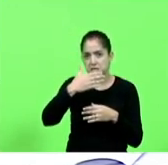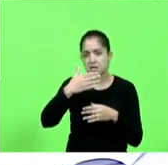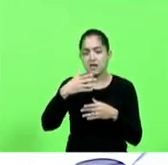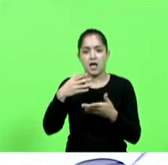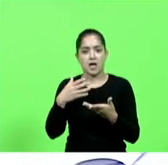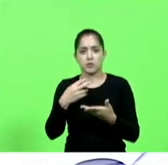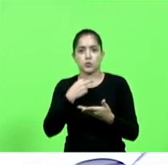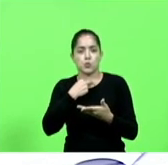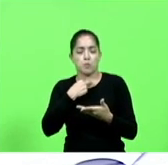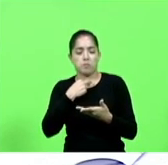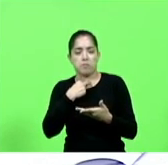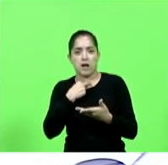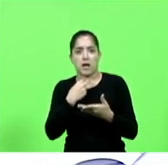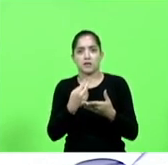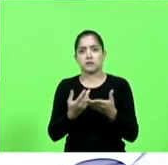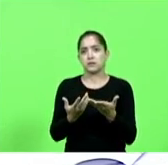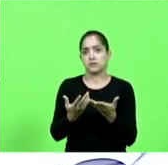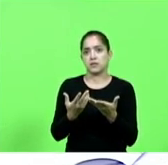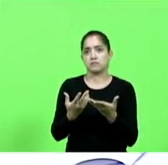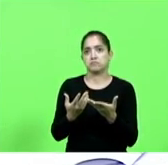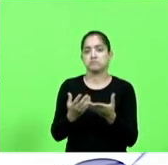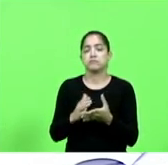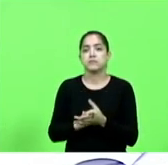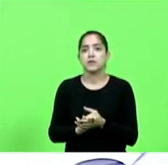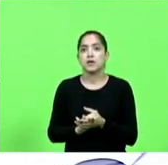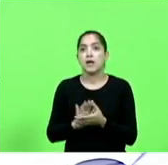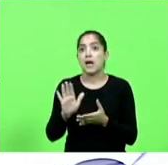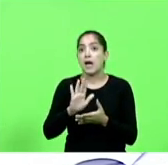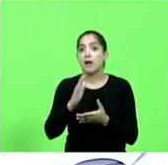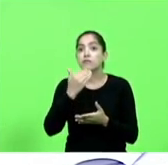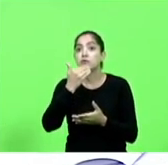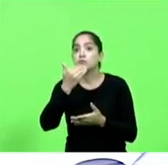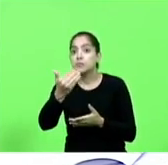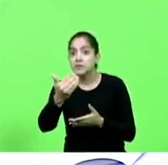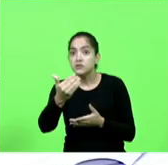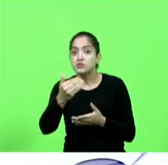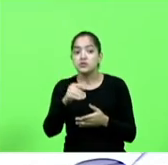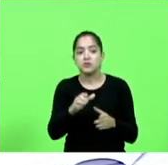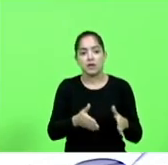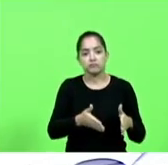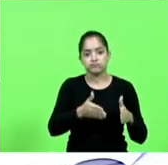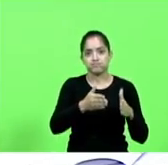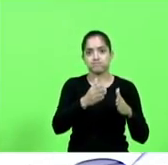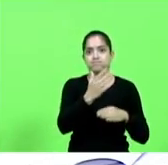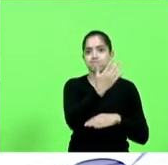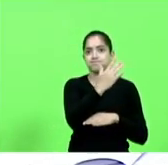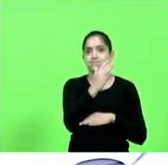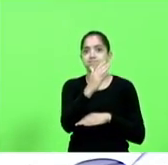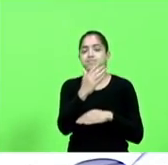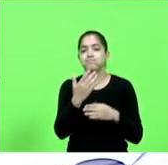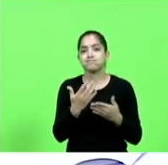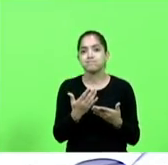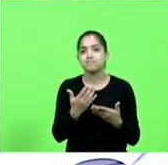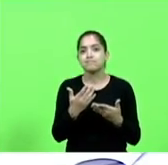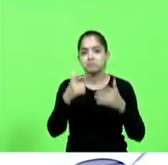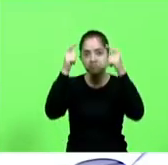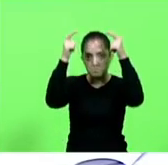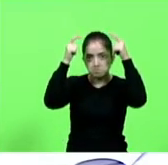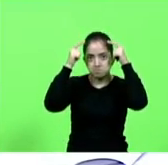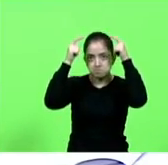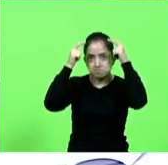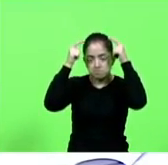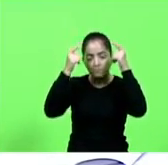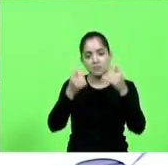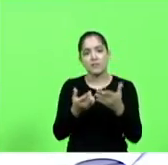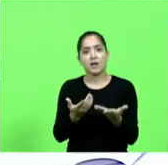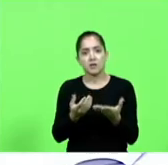frutos, isso é uma passagem bíblica, e aí foram pedir para a figueira reinar sobre eles, e ela disse, olha, eu estou culpada, estou dando os meus frutos,